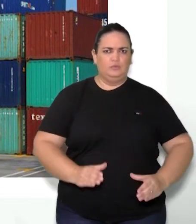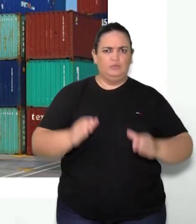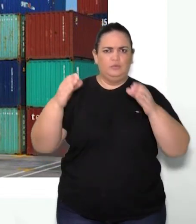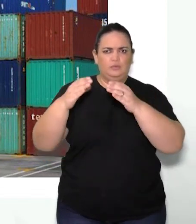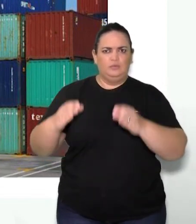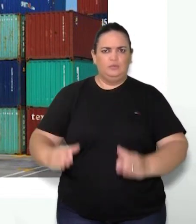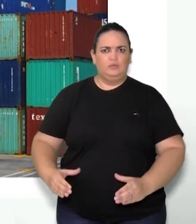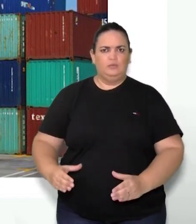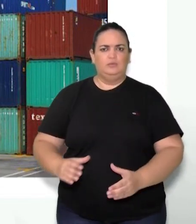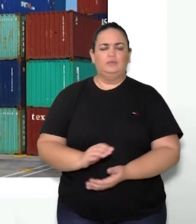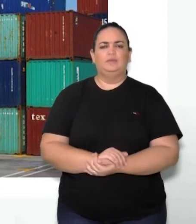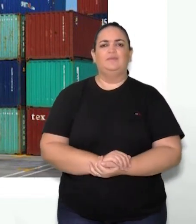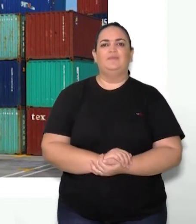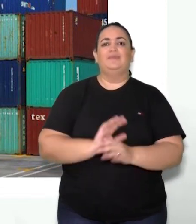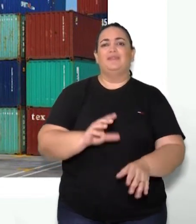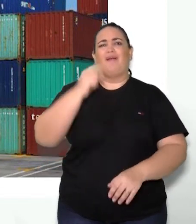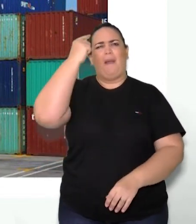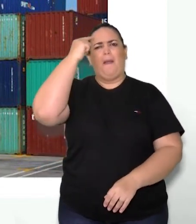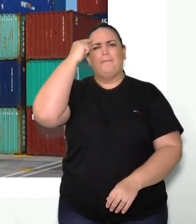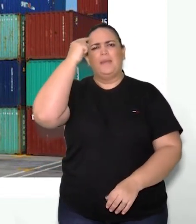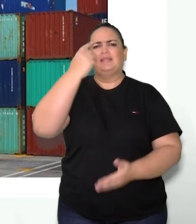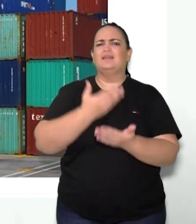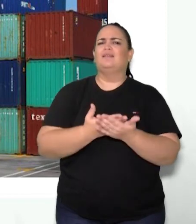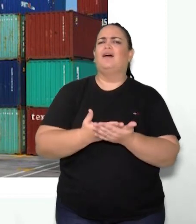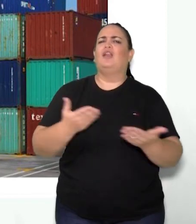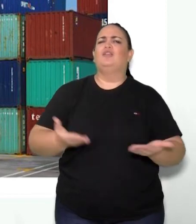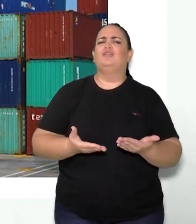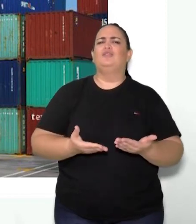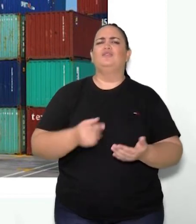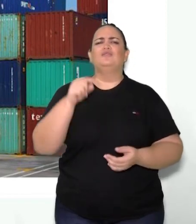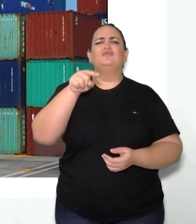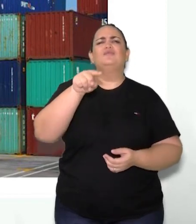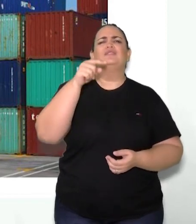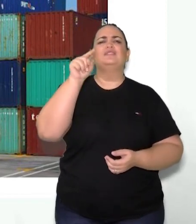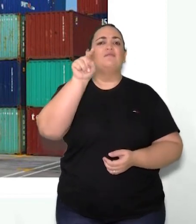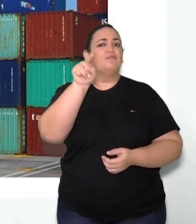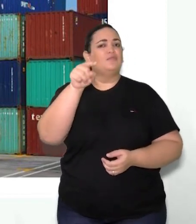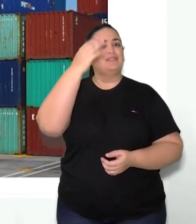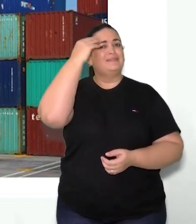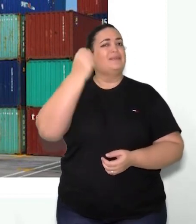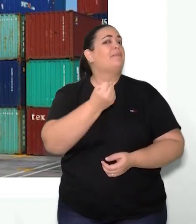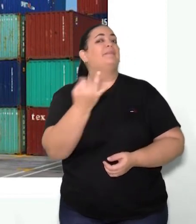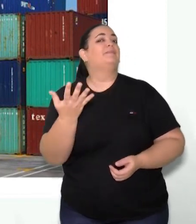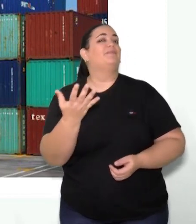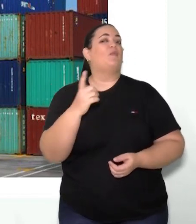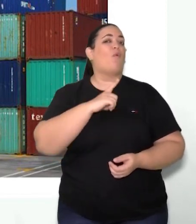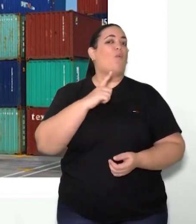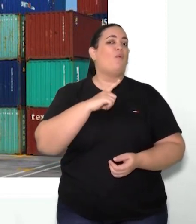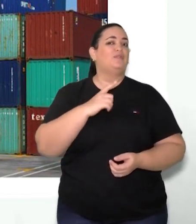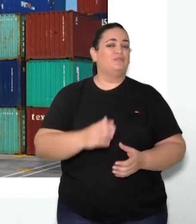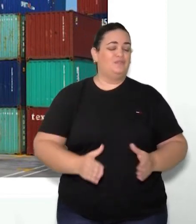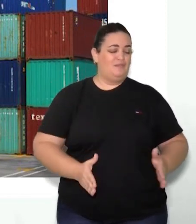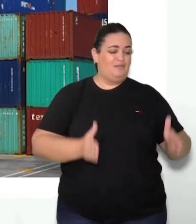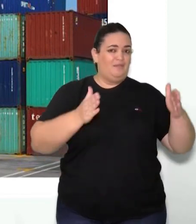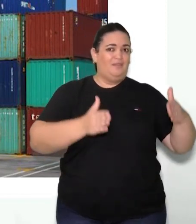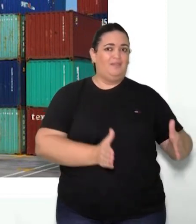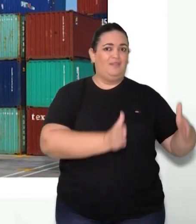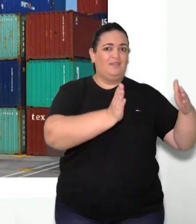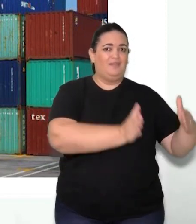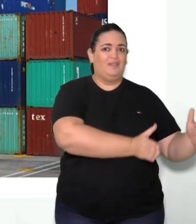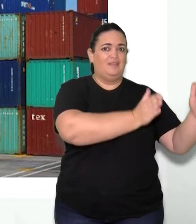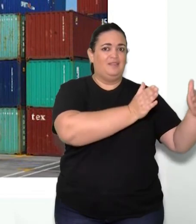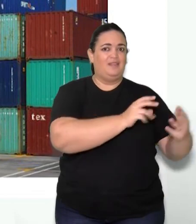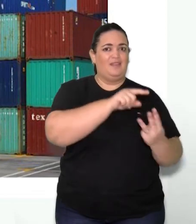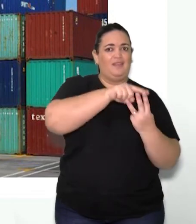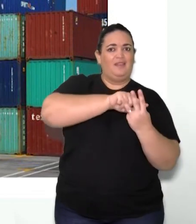ideias da aula de hoje, você pode tentar verificar qual é o quantitativo de objetos empilhados na primeira imagem, e